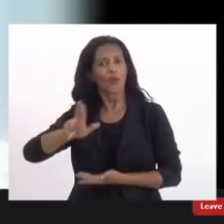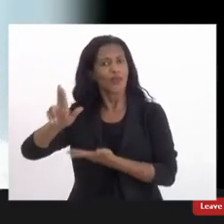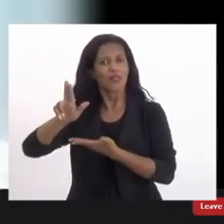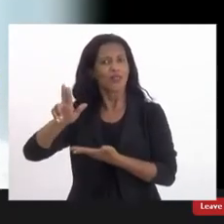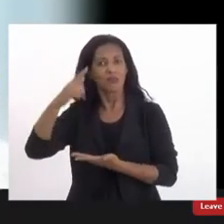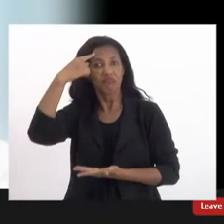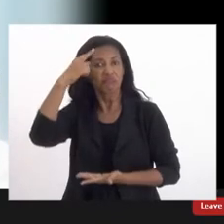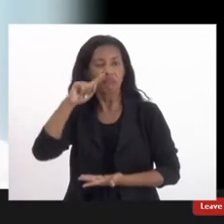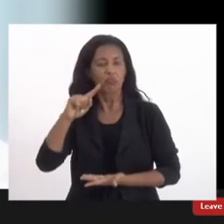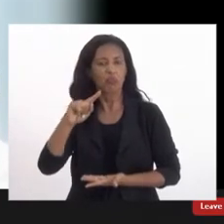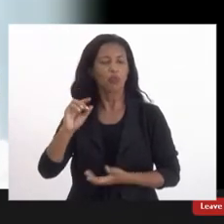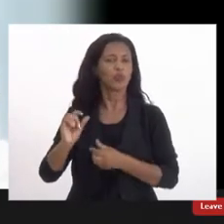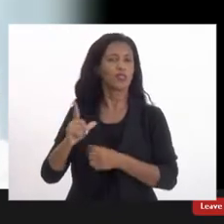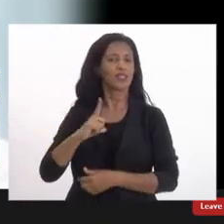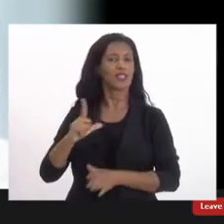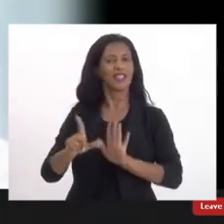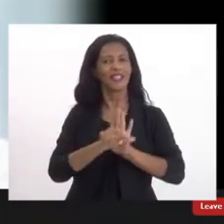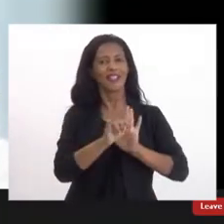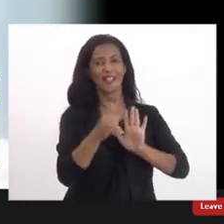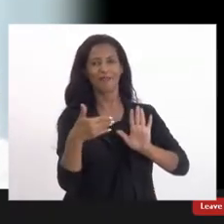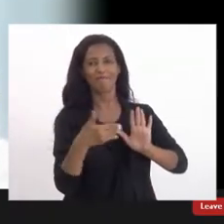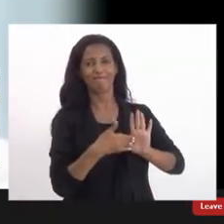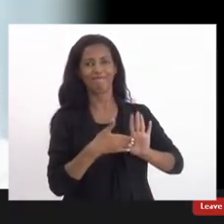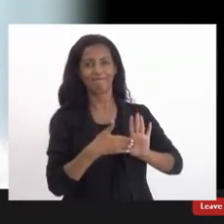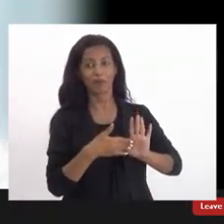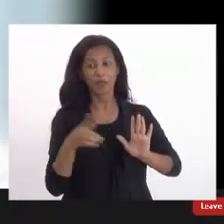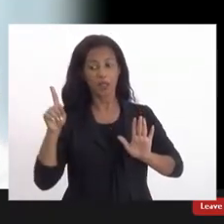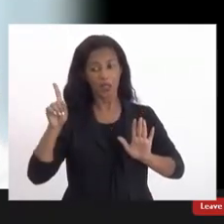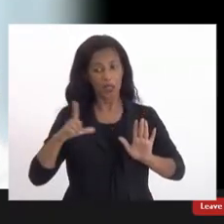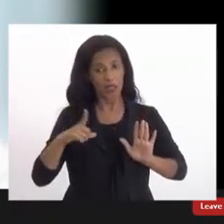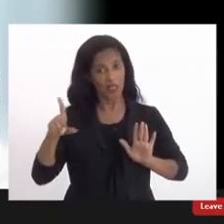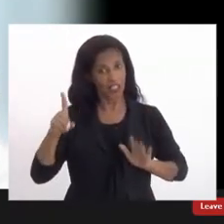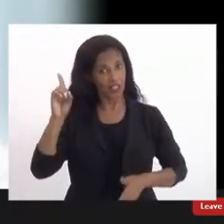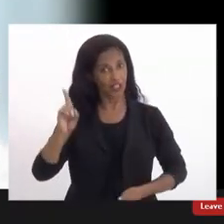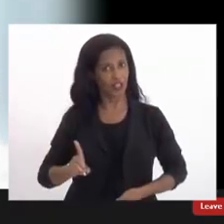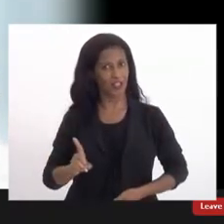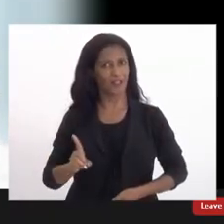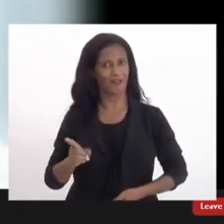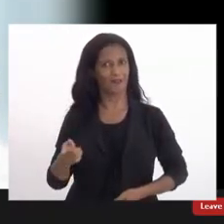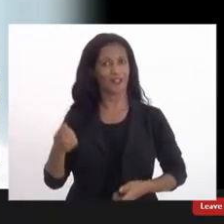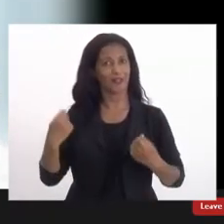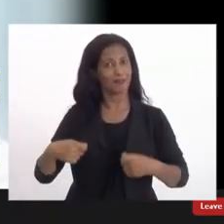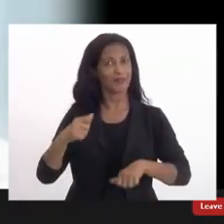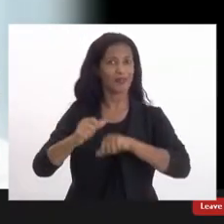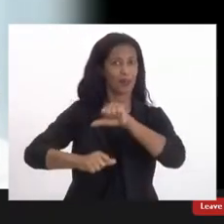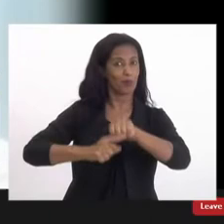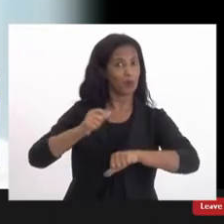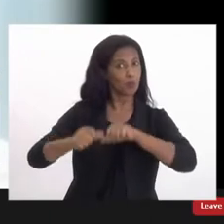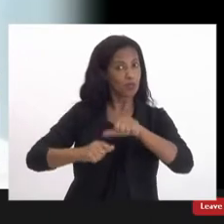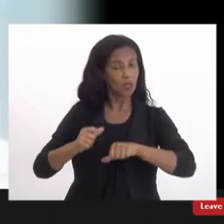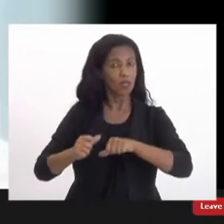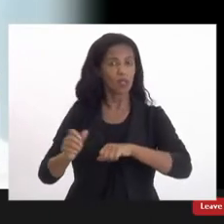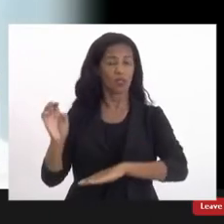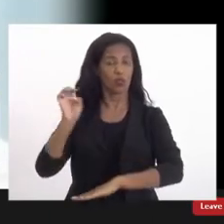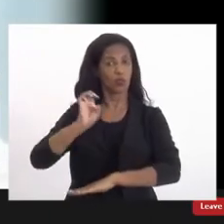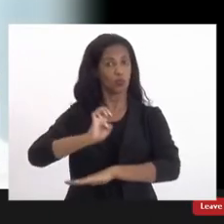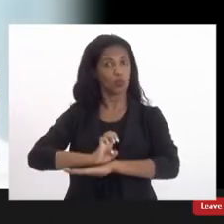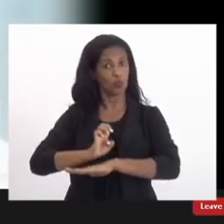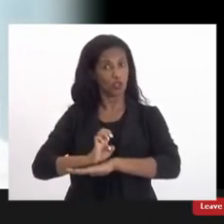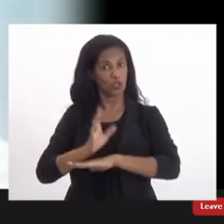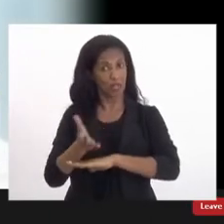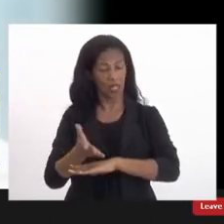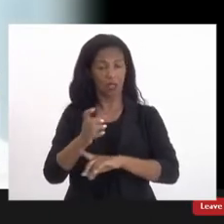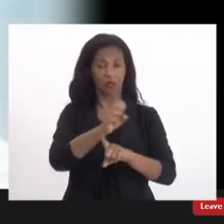de que existem leis de que elas têm direitos a gente precisa mudar isso e o Estado a